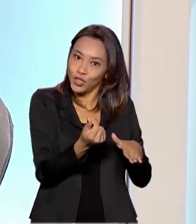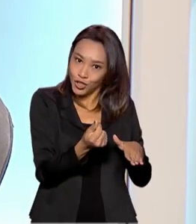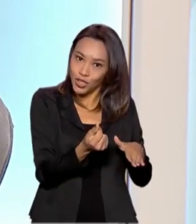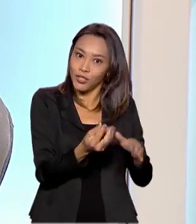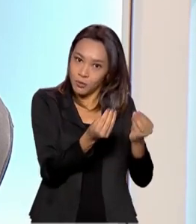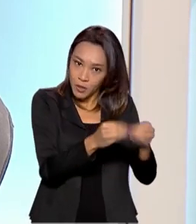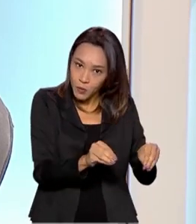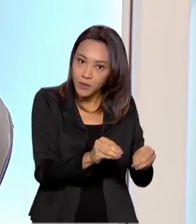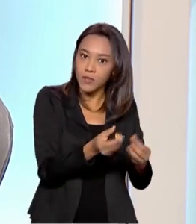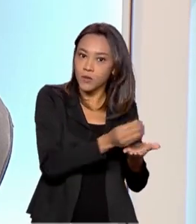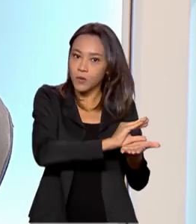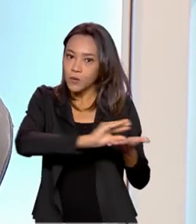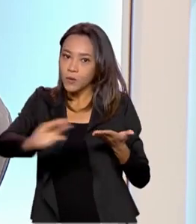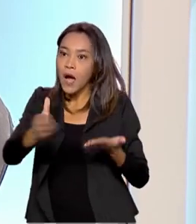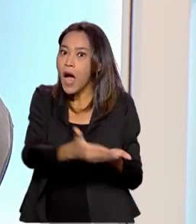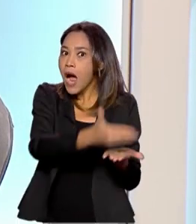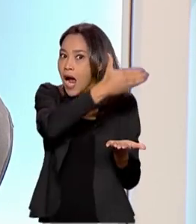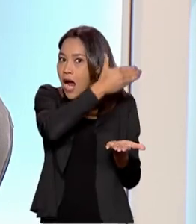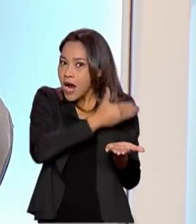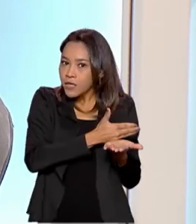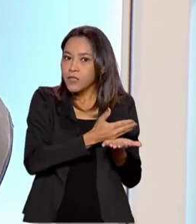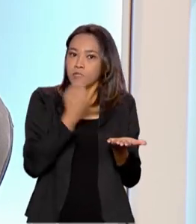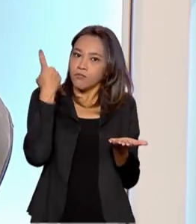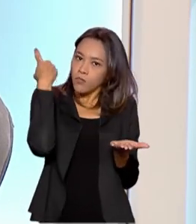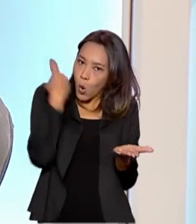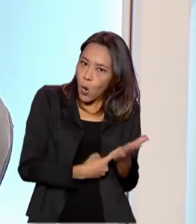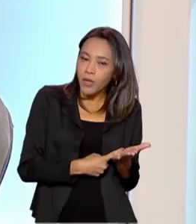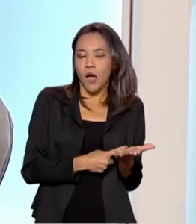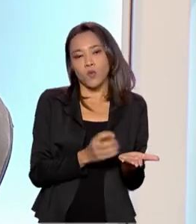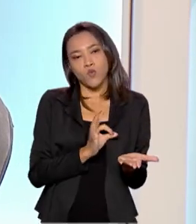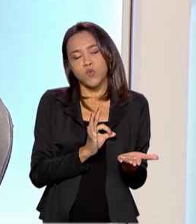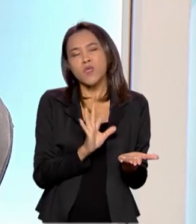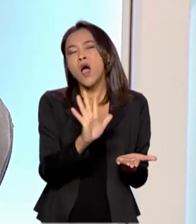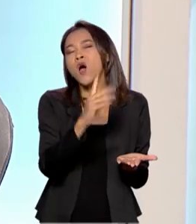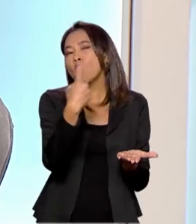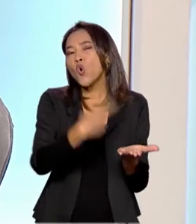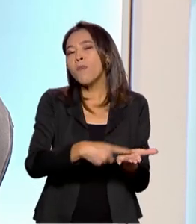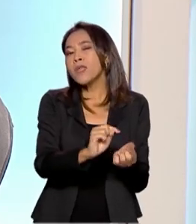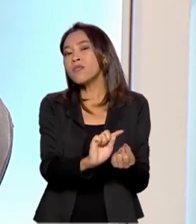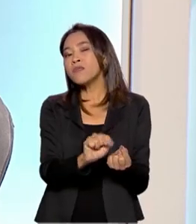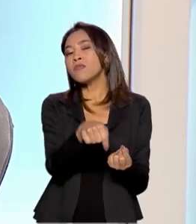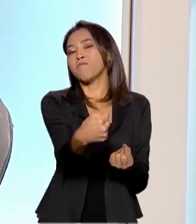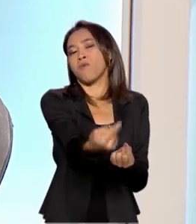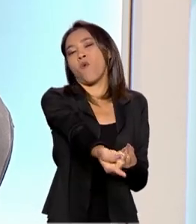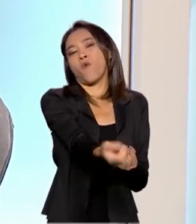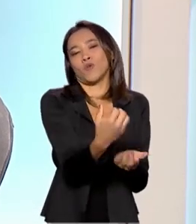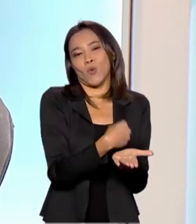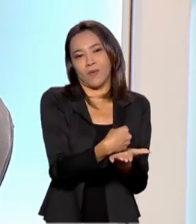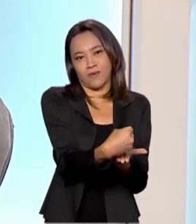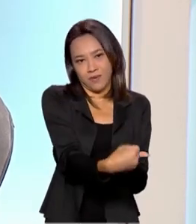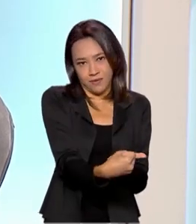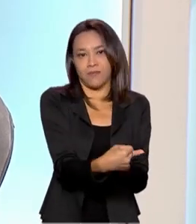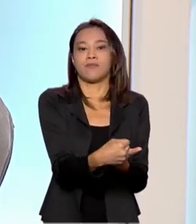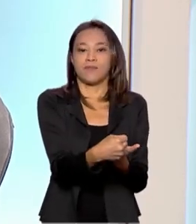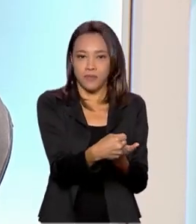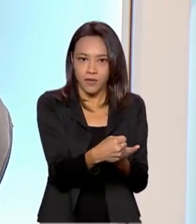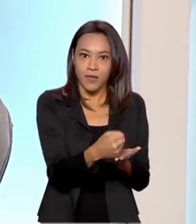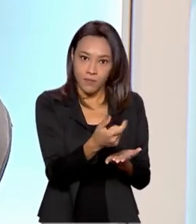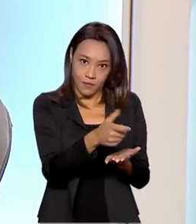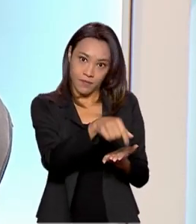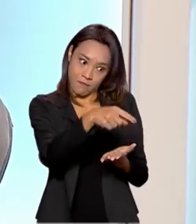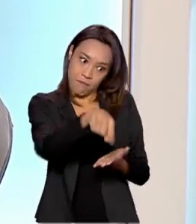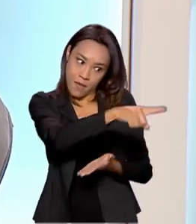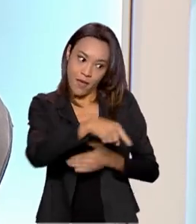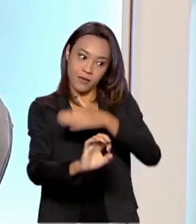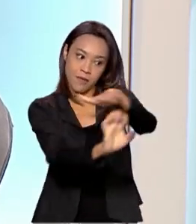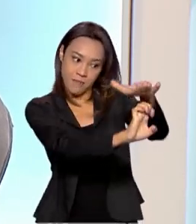previamente estabelecida. Ela seria feita posteriormente num acordo entre o adquirente do campo e a